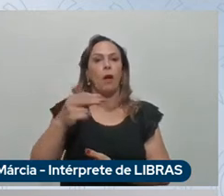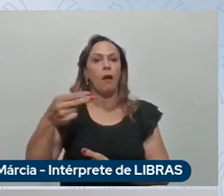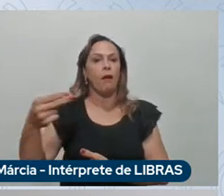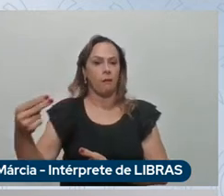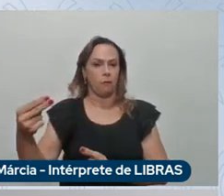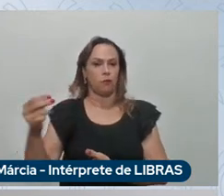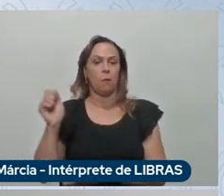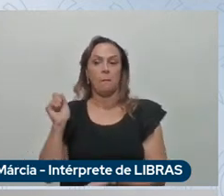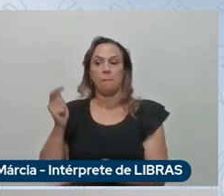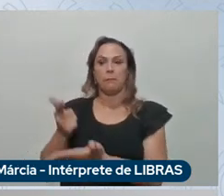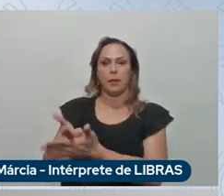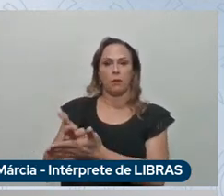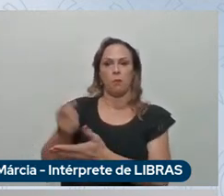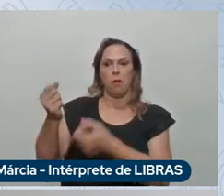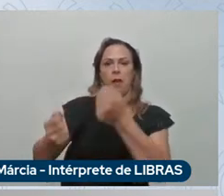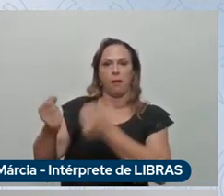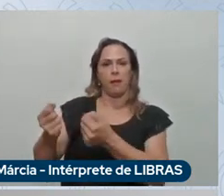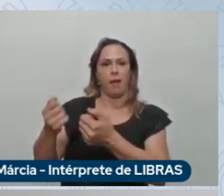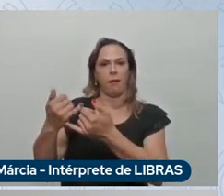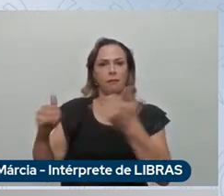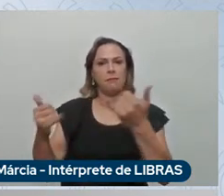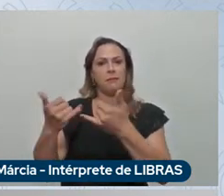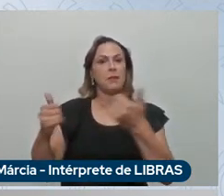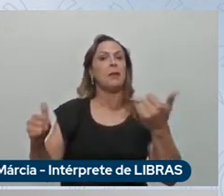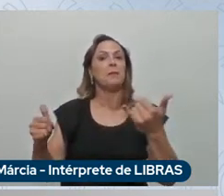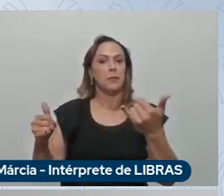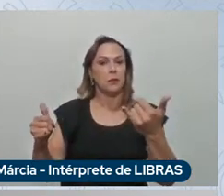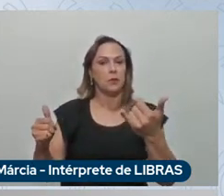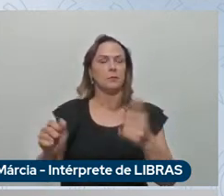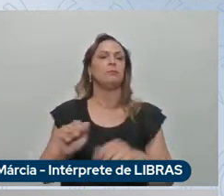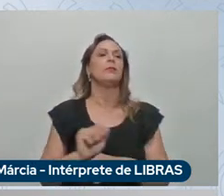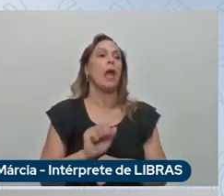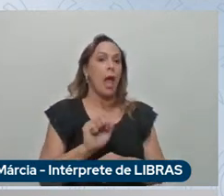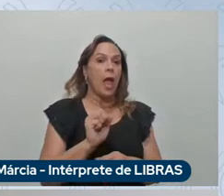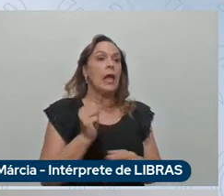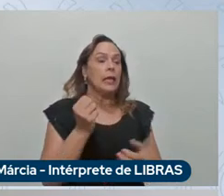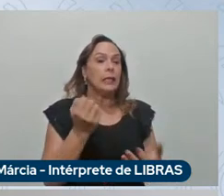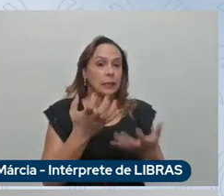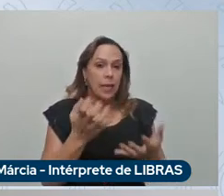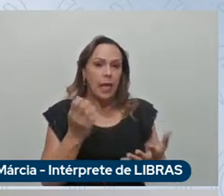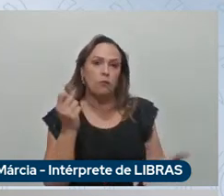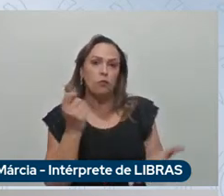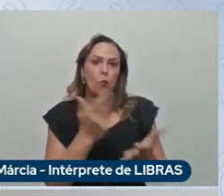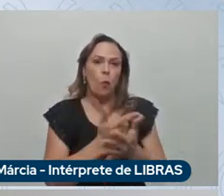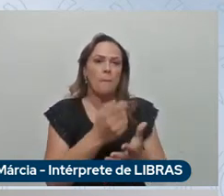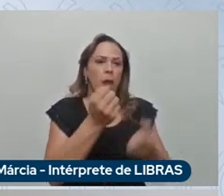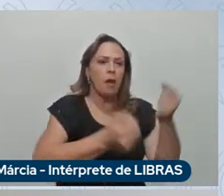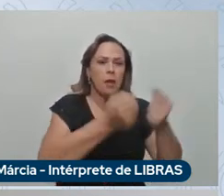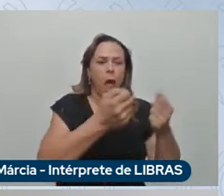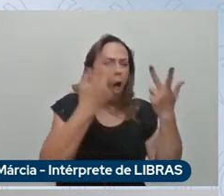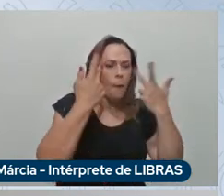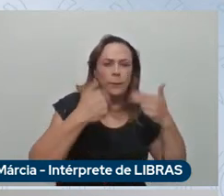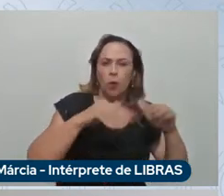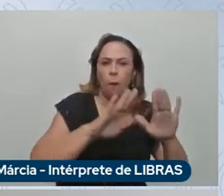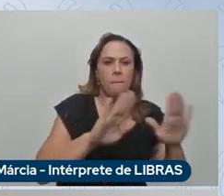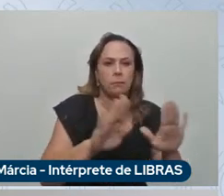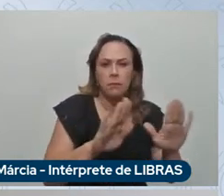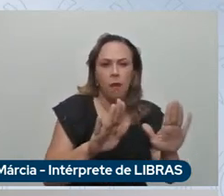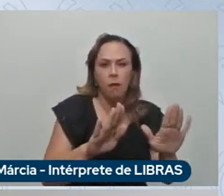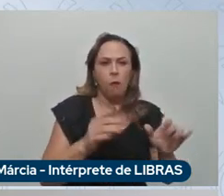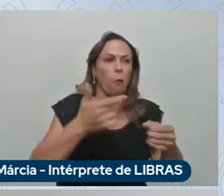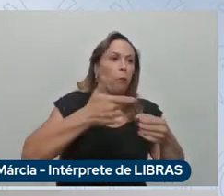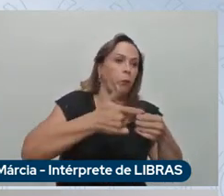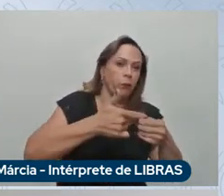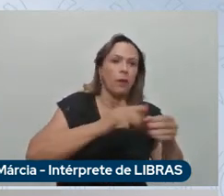a propulsão fóssil recebe zero o cliente que quer comprar o mesmo carro mas com uma propulsão